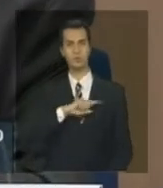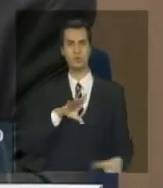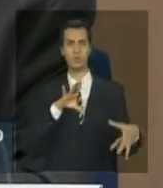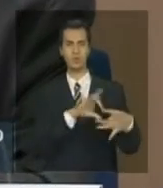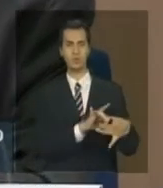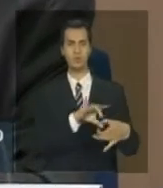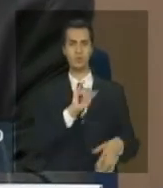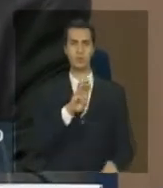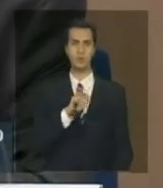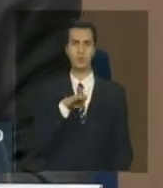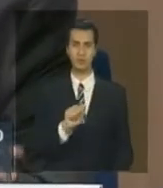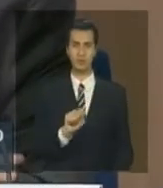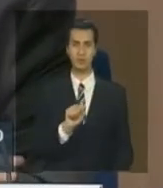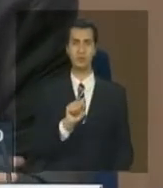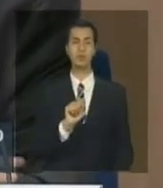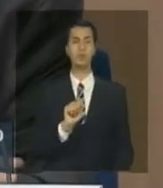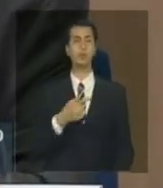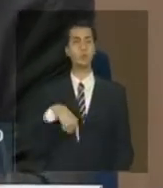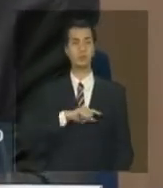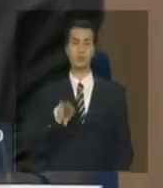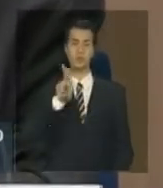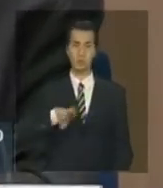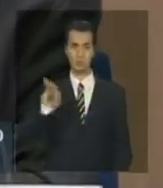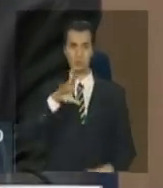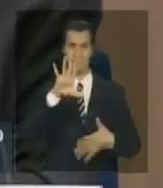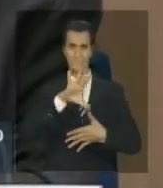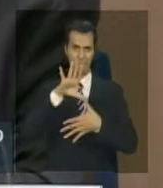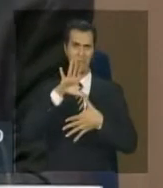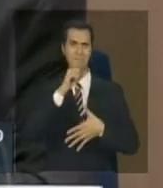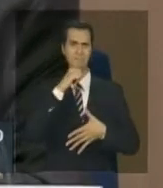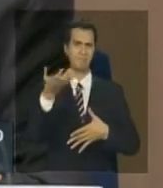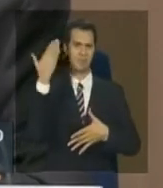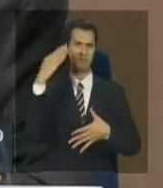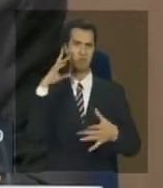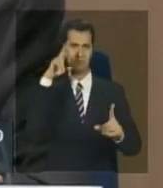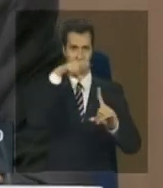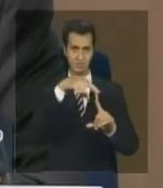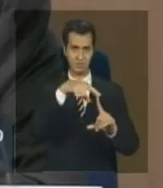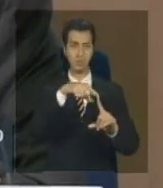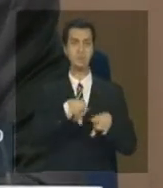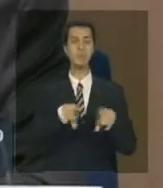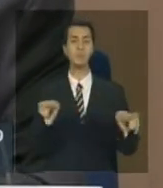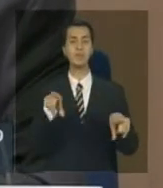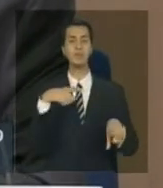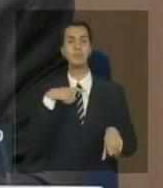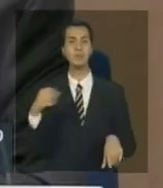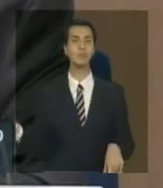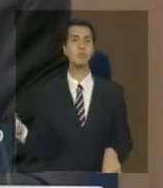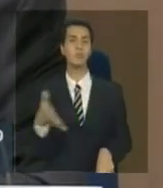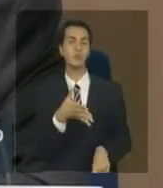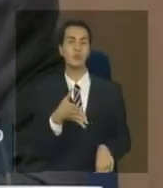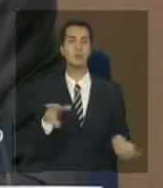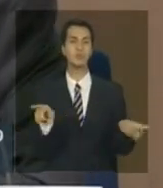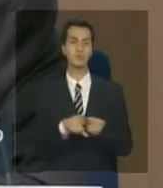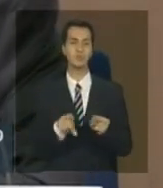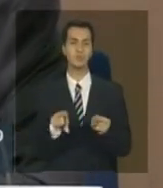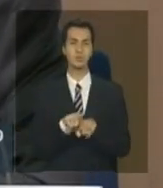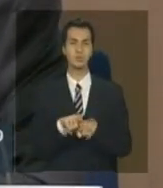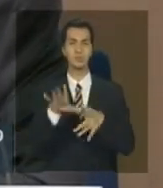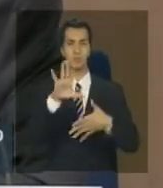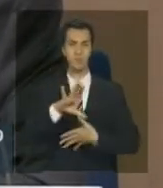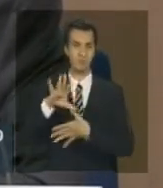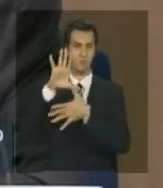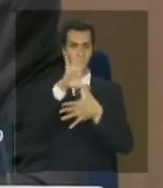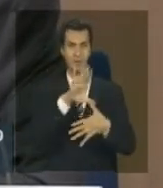nós utilizamos esse mapa como uma referência, mas passamos a tratar com maior resolução.